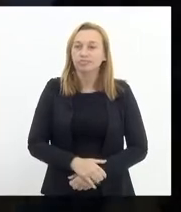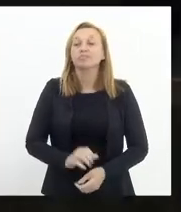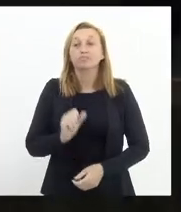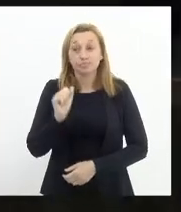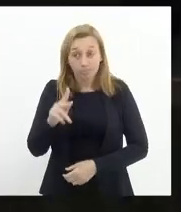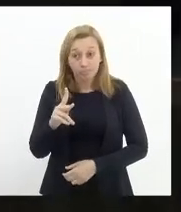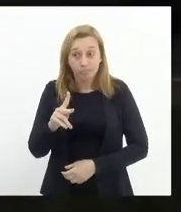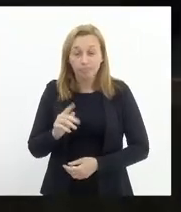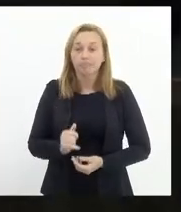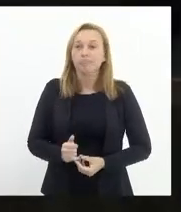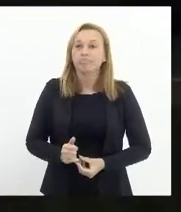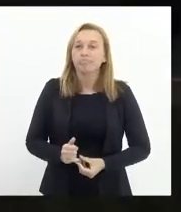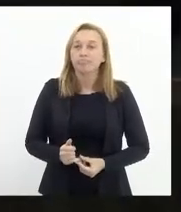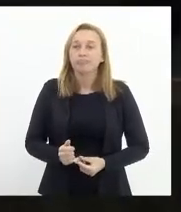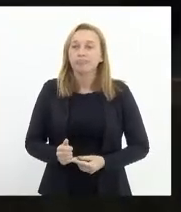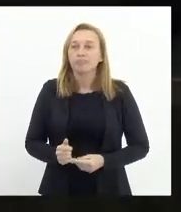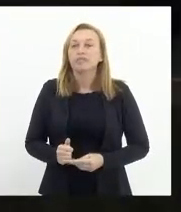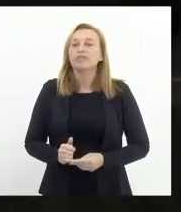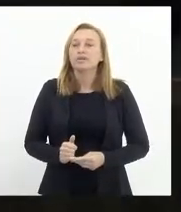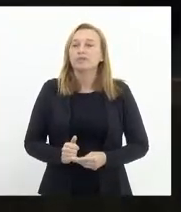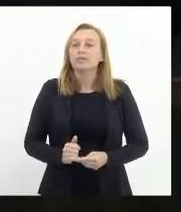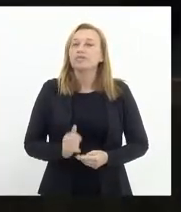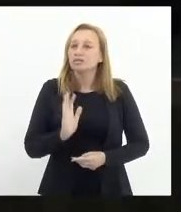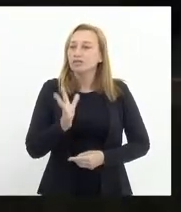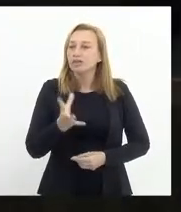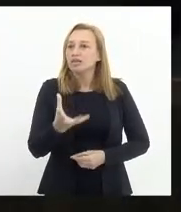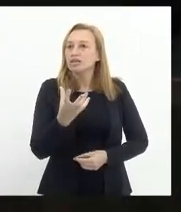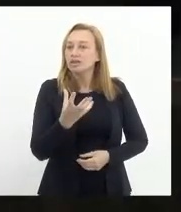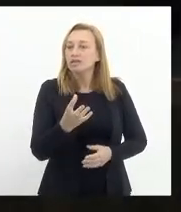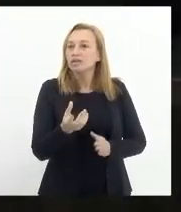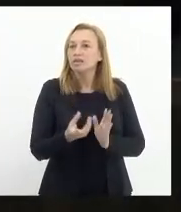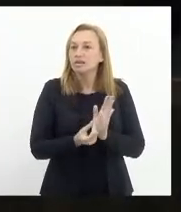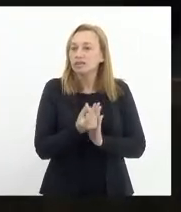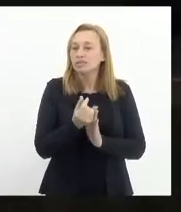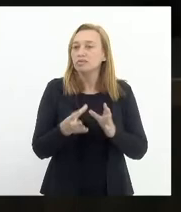Ok. Eu já colhi, acabei de colher o parecer da Comissão de Orçamento.